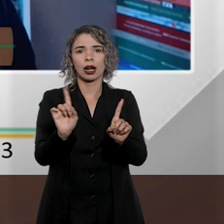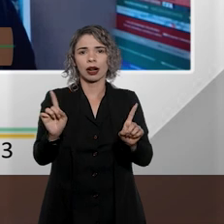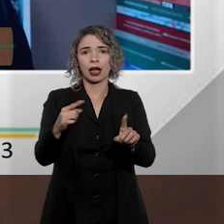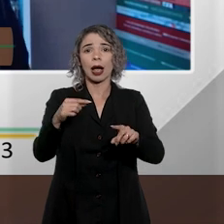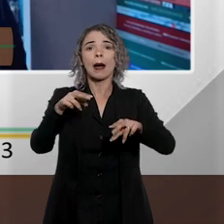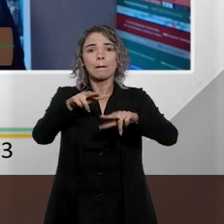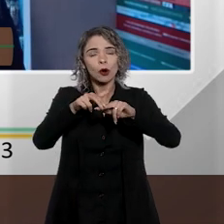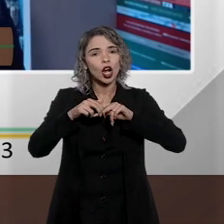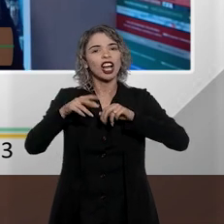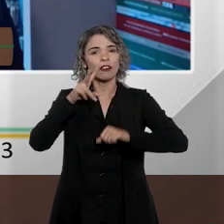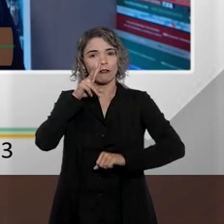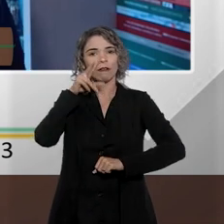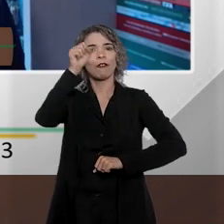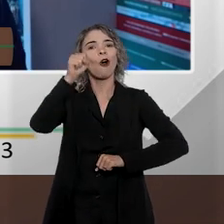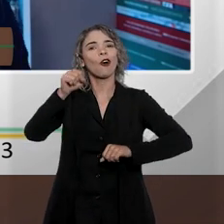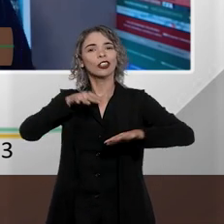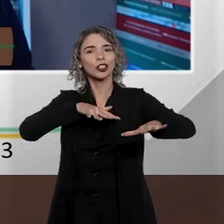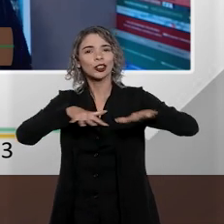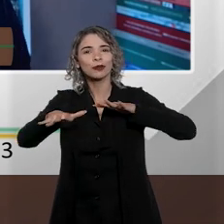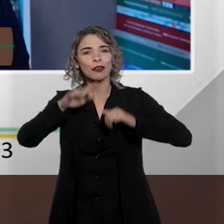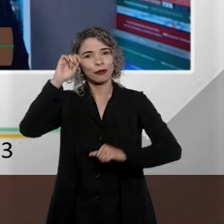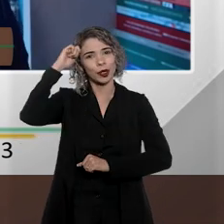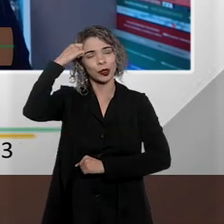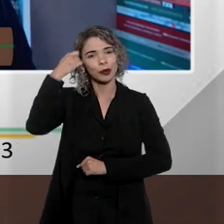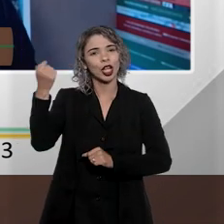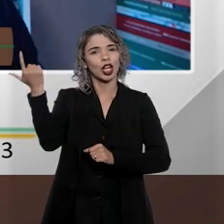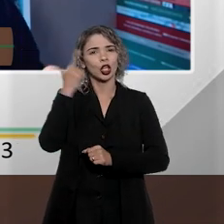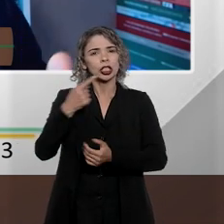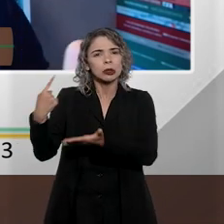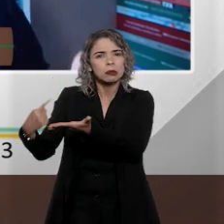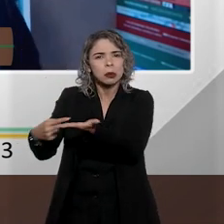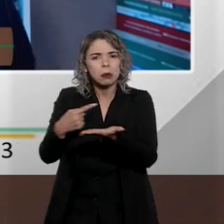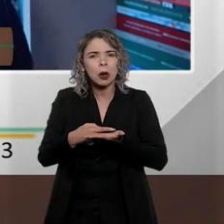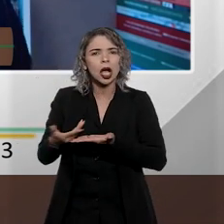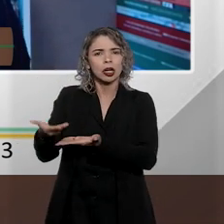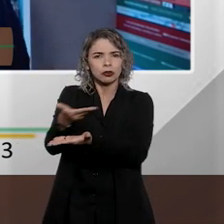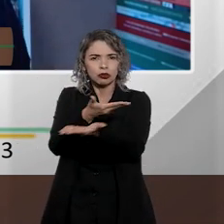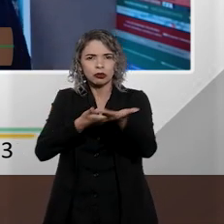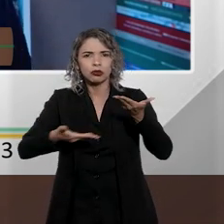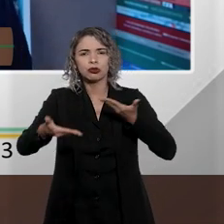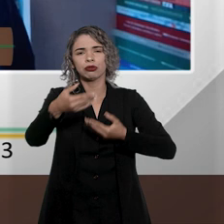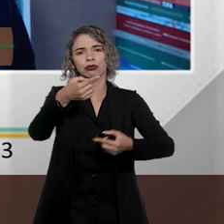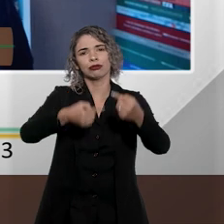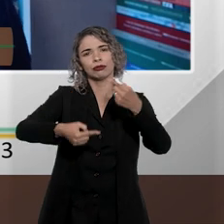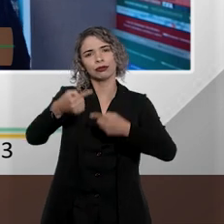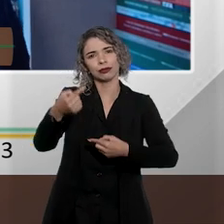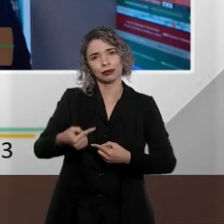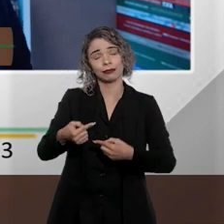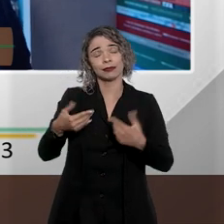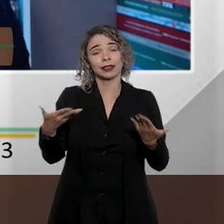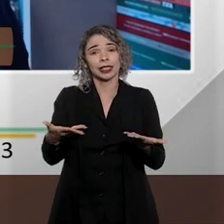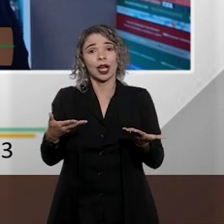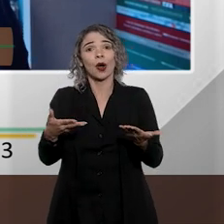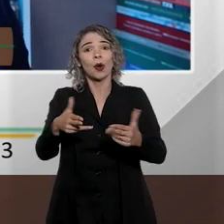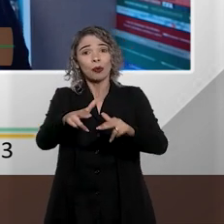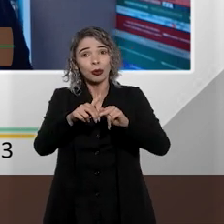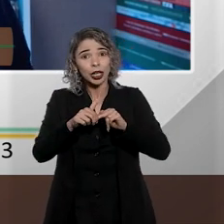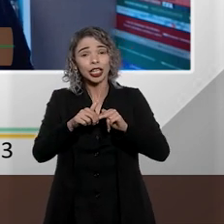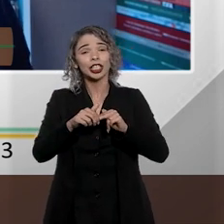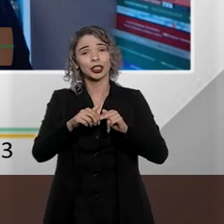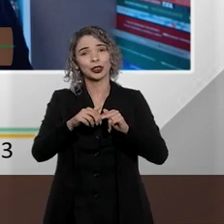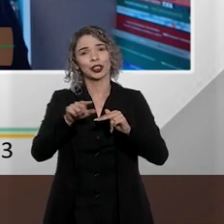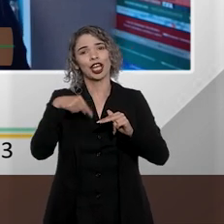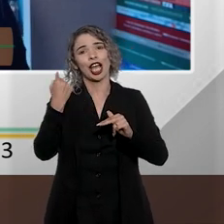força dos movimentos negros em conseguir articular, em conseguir pautar esse debate, mais recentemente nós temos